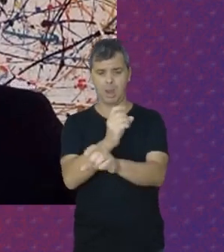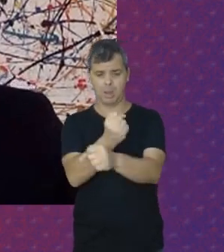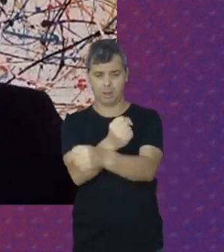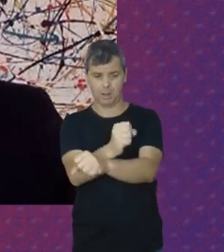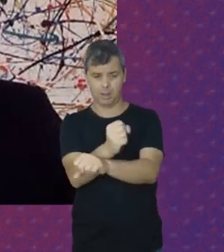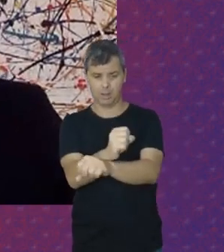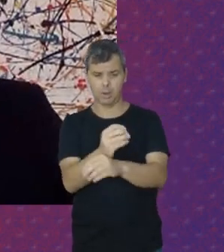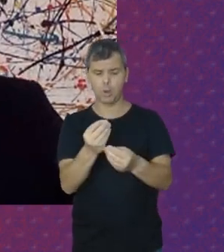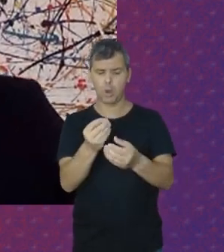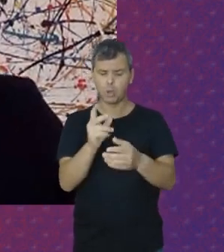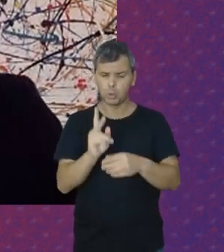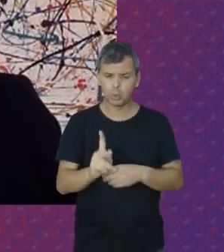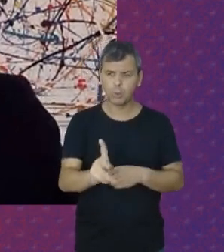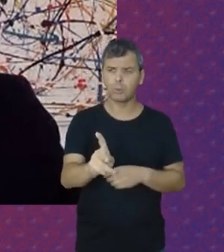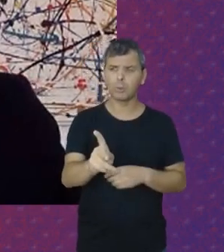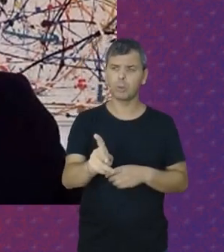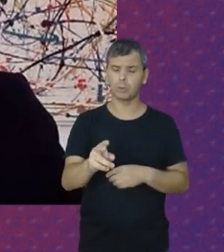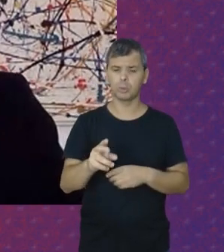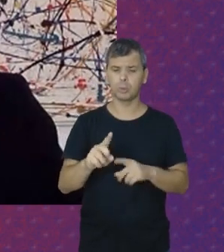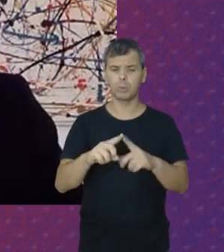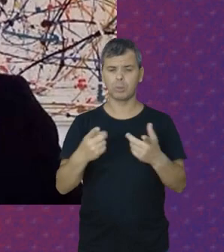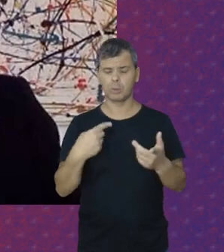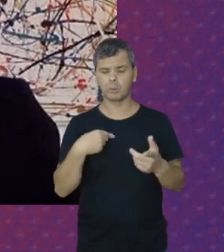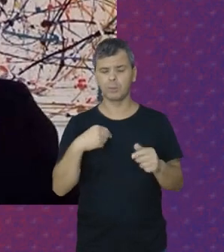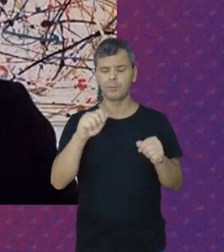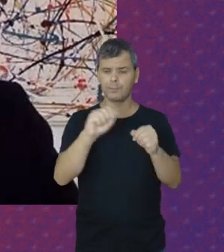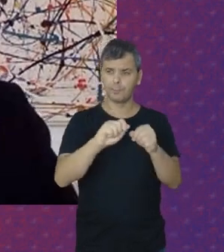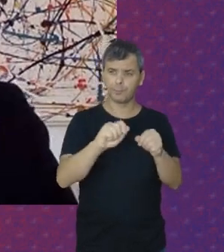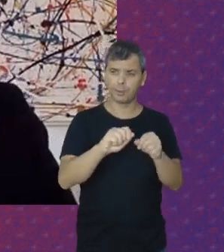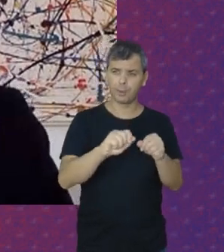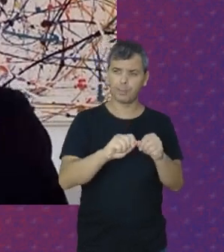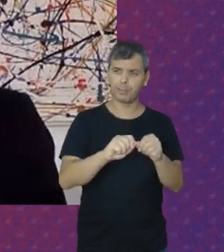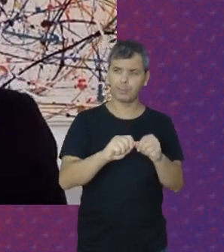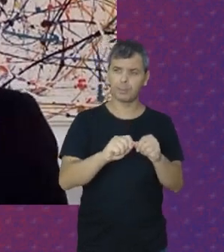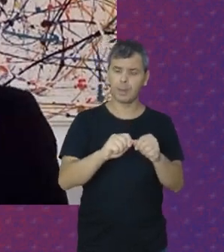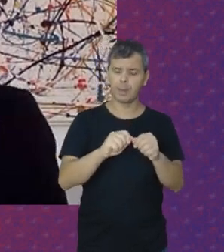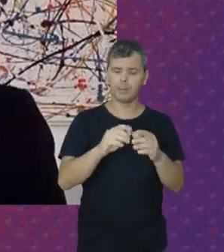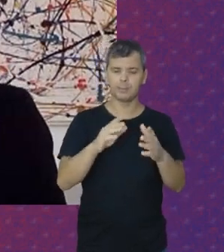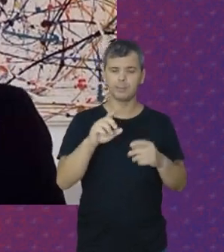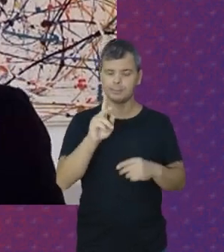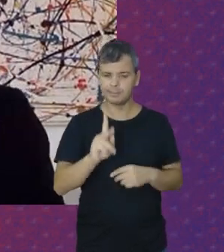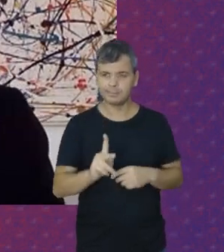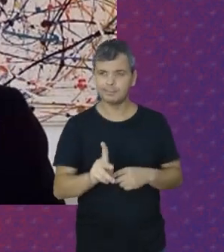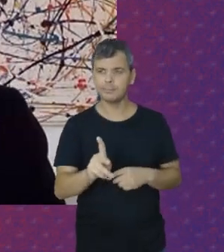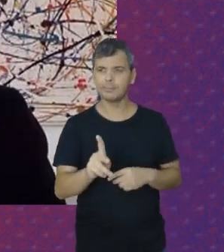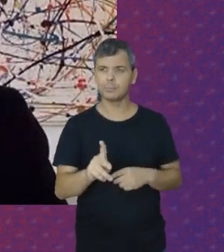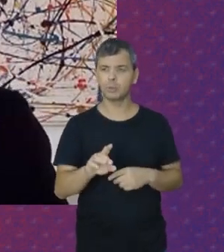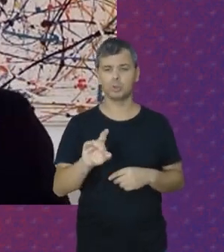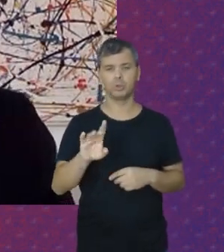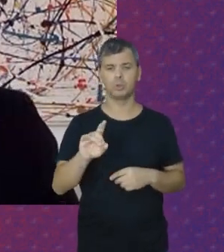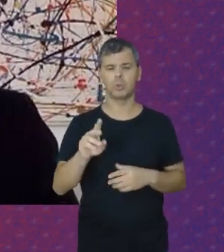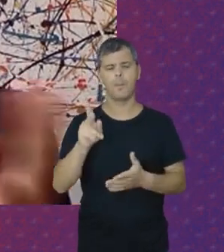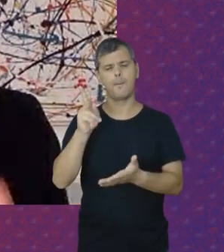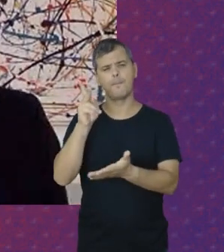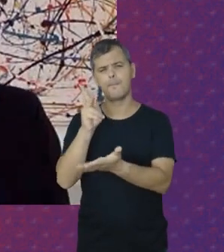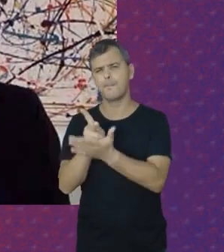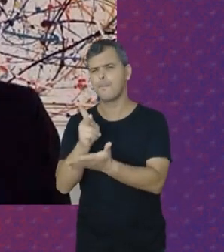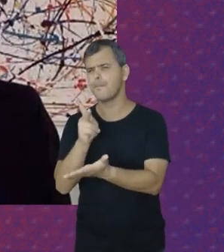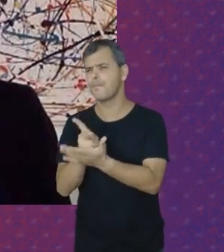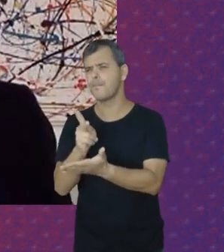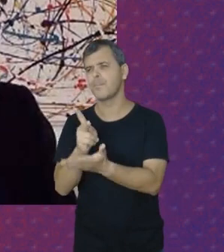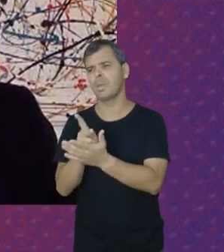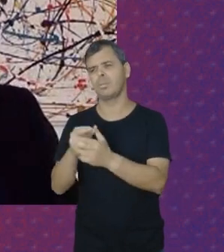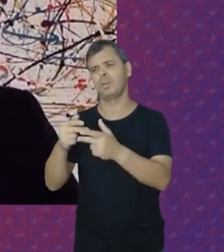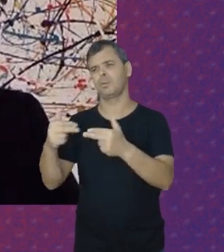Continua sendo Desempenhado Praticamente Sobre As mesmas